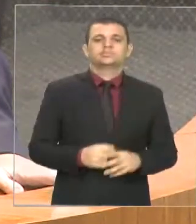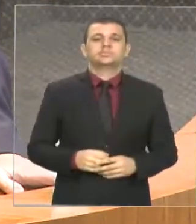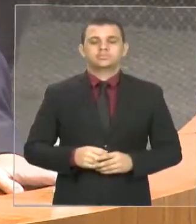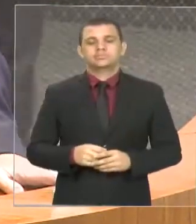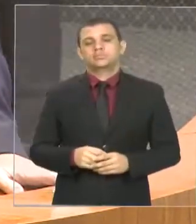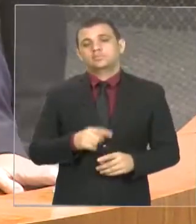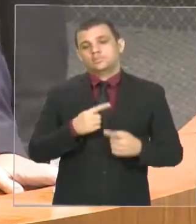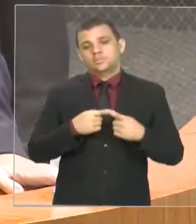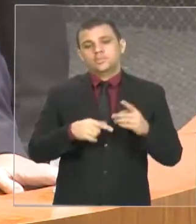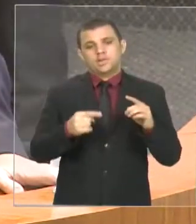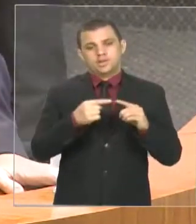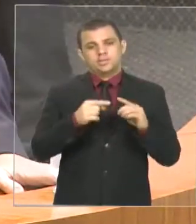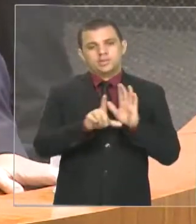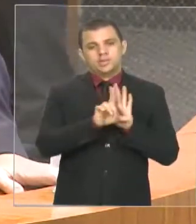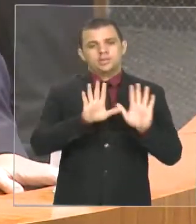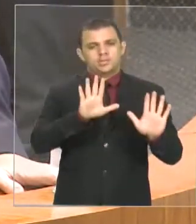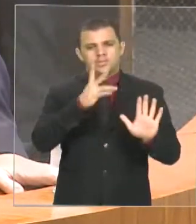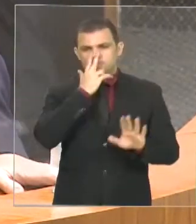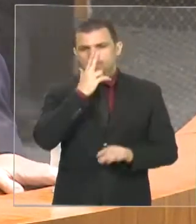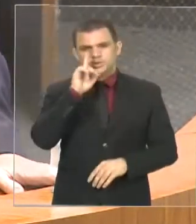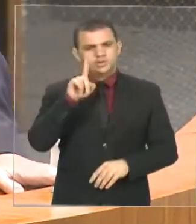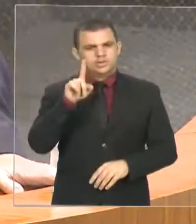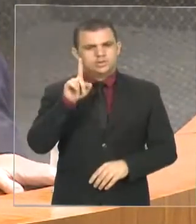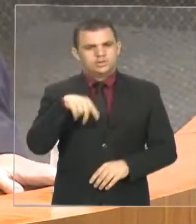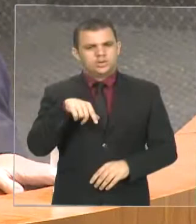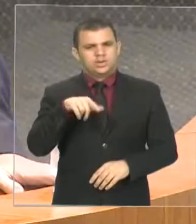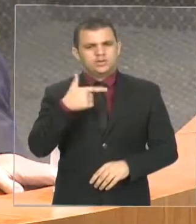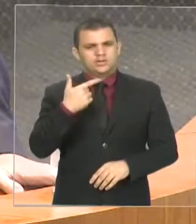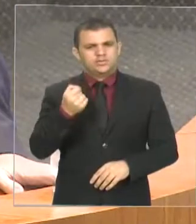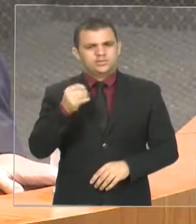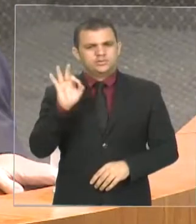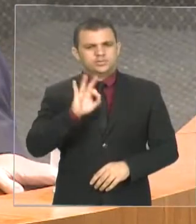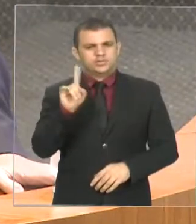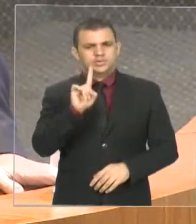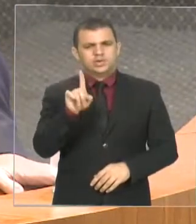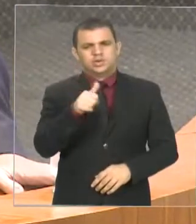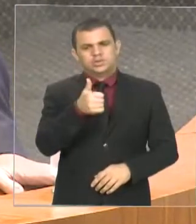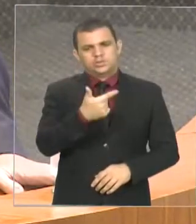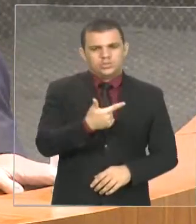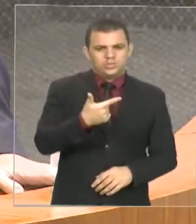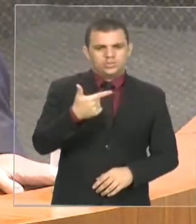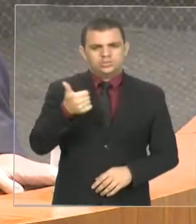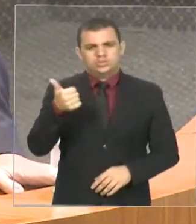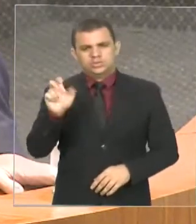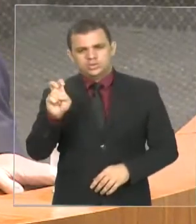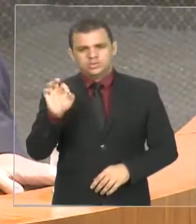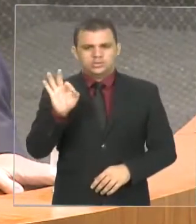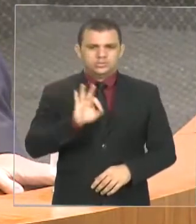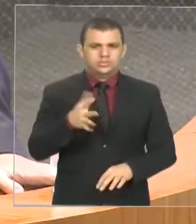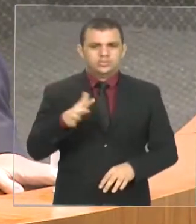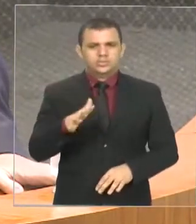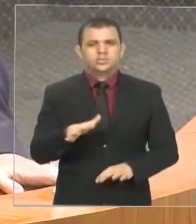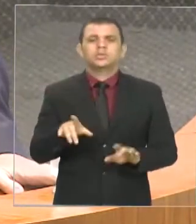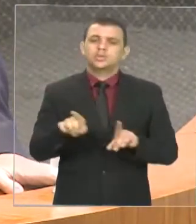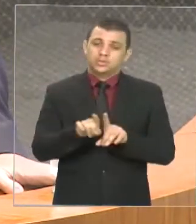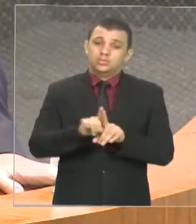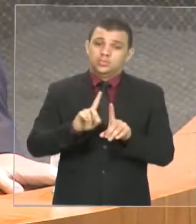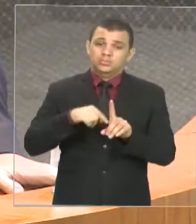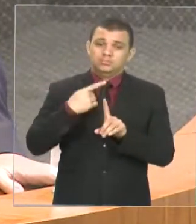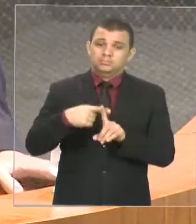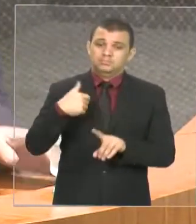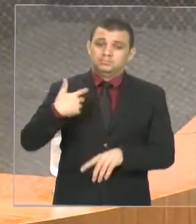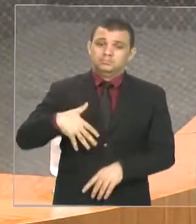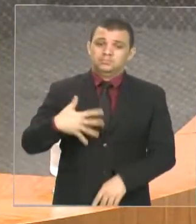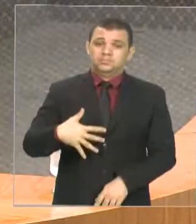que não é esse valor de 20%, ficará entre 12 e 15, que realmente é um aumento também significativo, ninguém